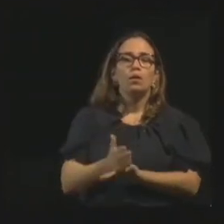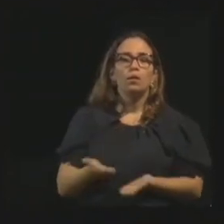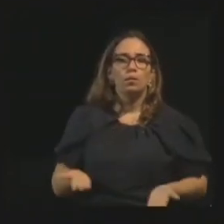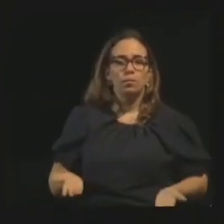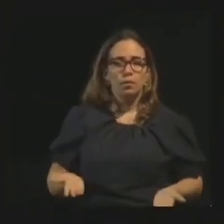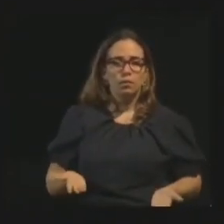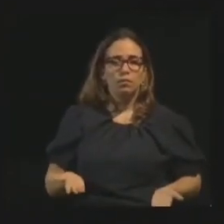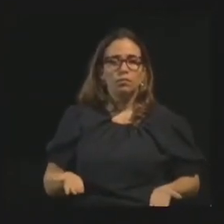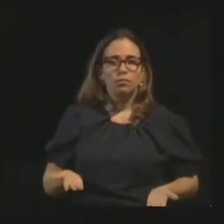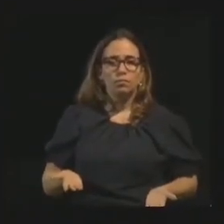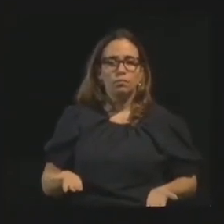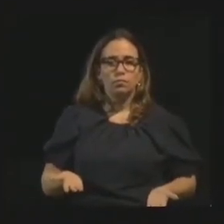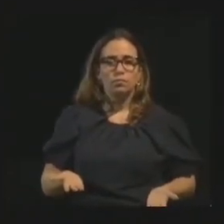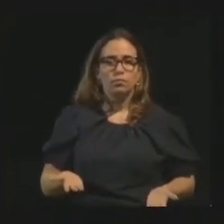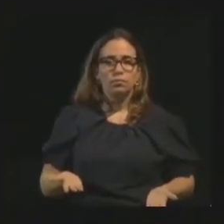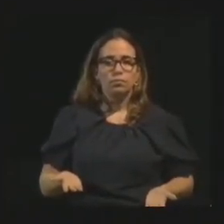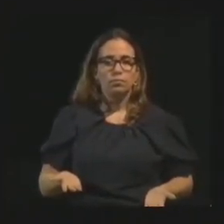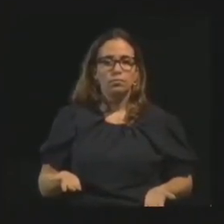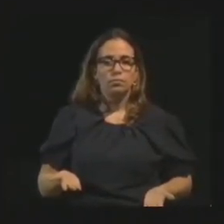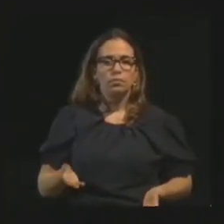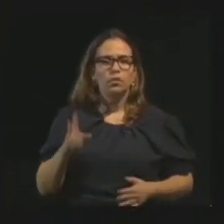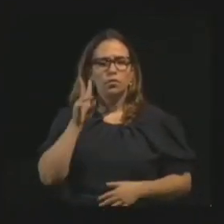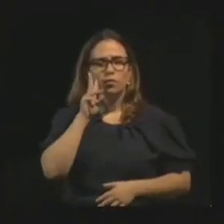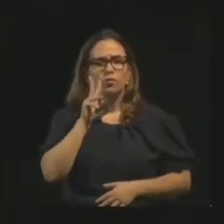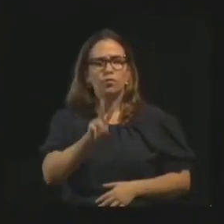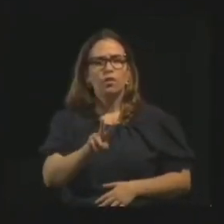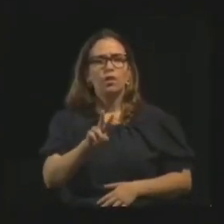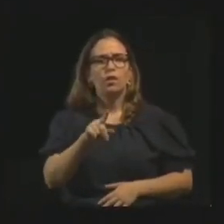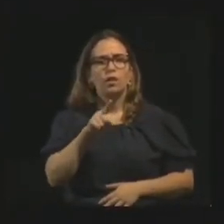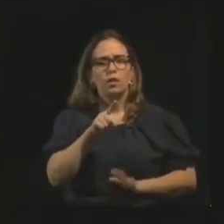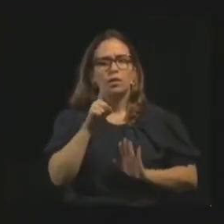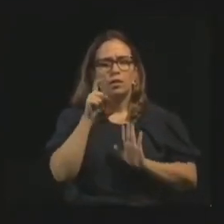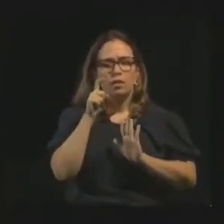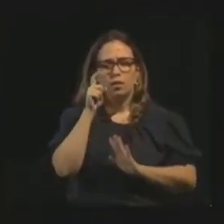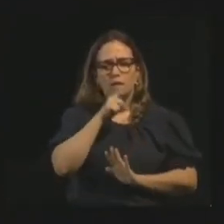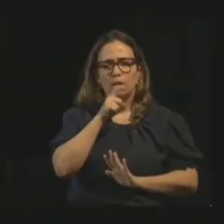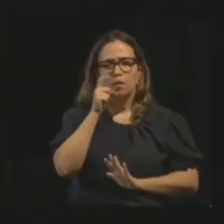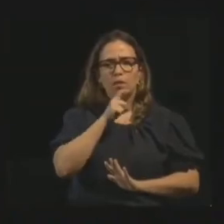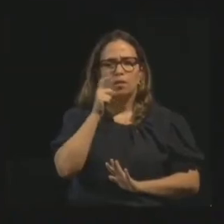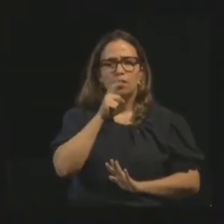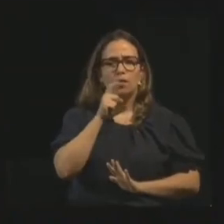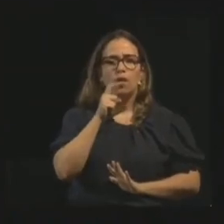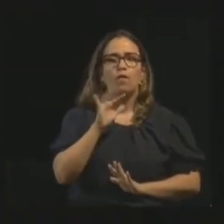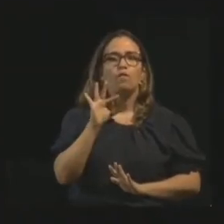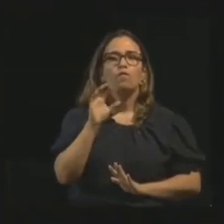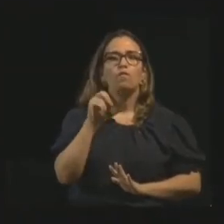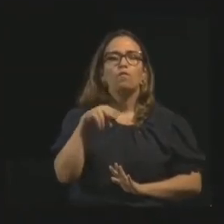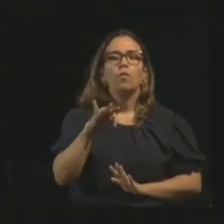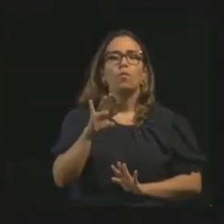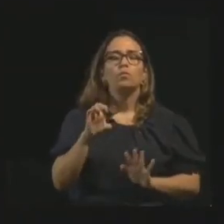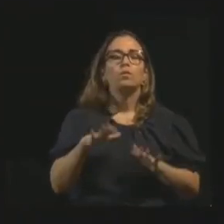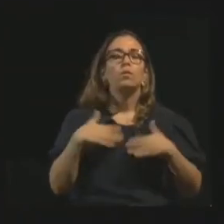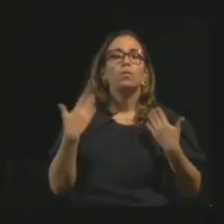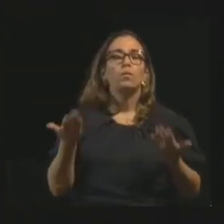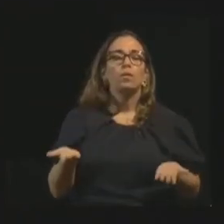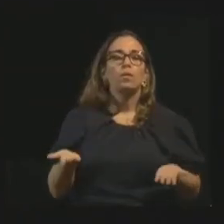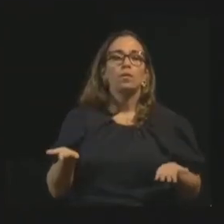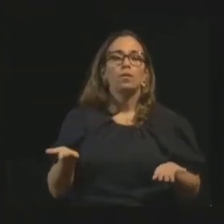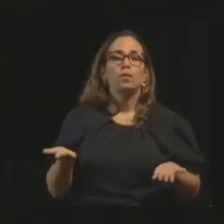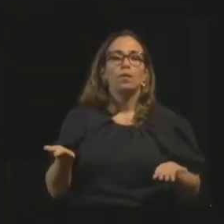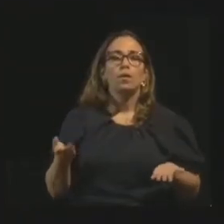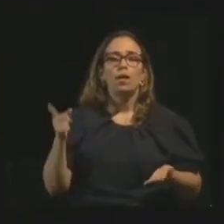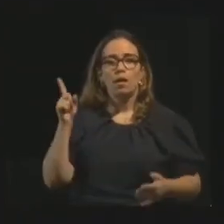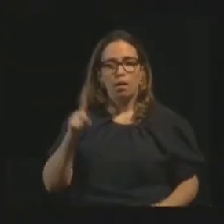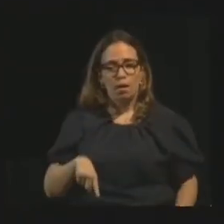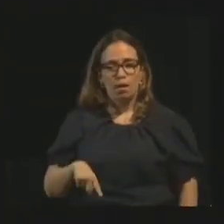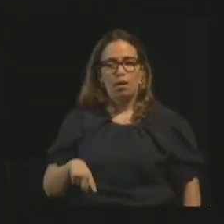E ele foi identificar quais eram as fontes daqueles boatos. Havia três principais e uma delas, qual que era? Uma médium,